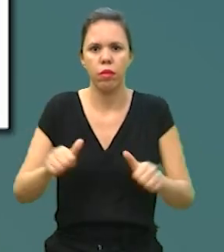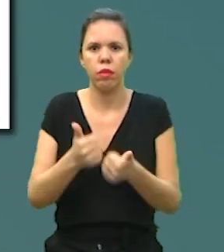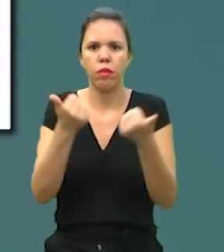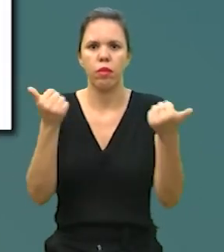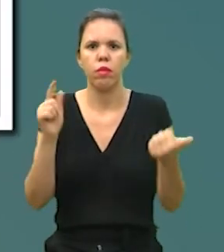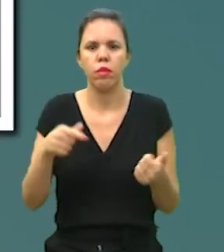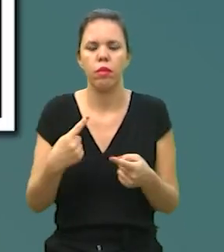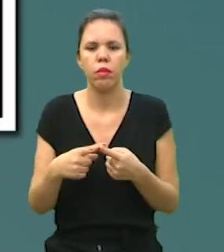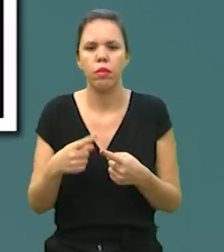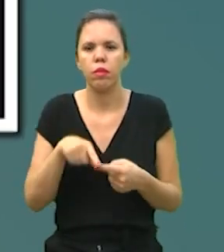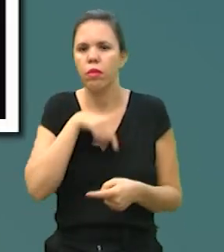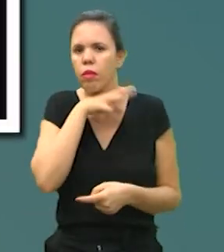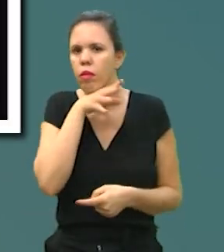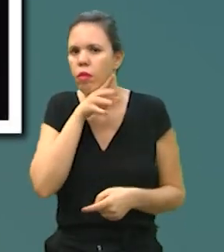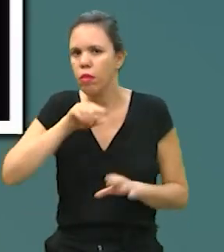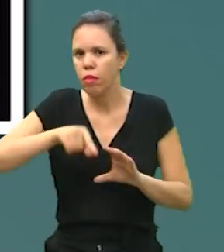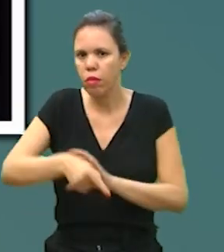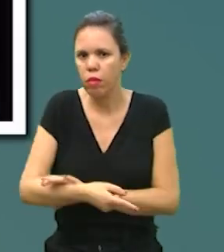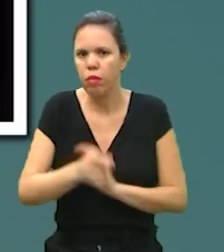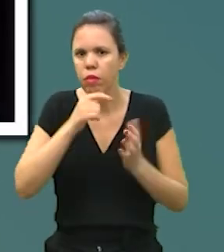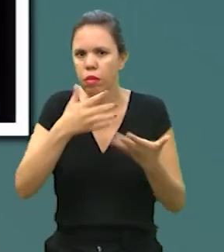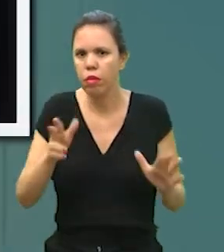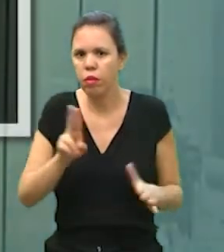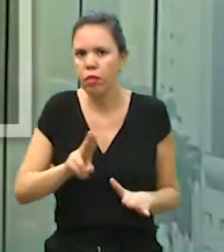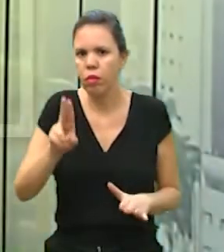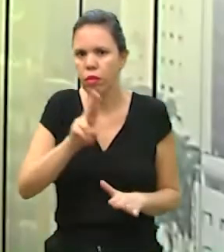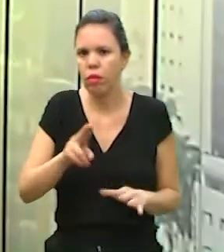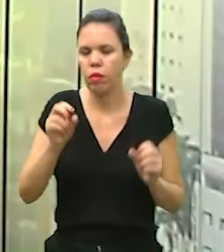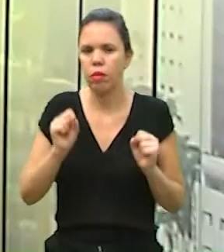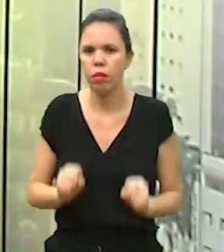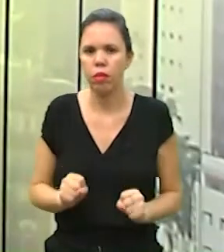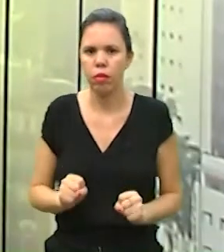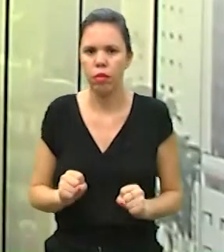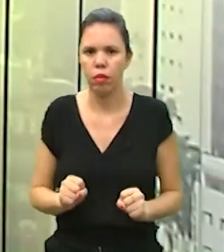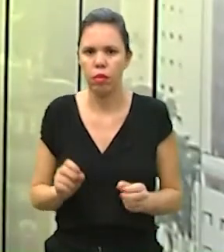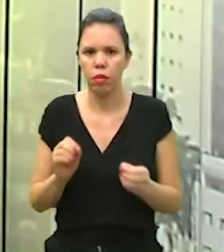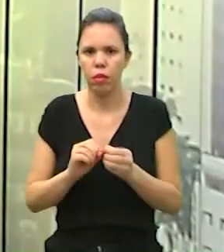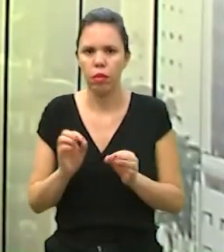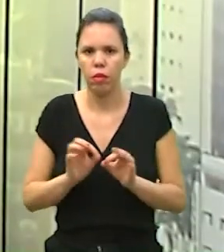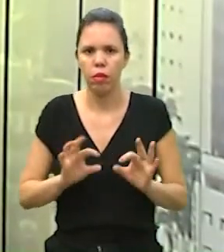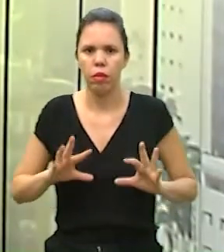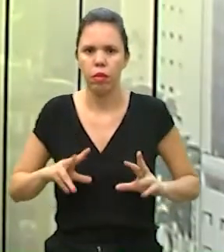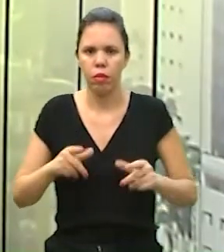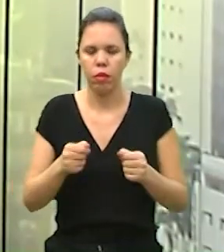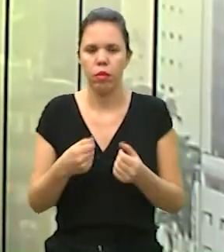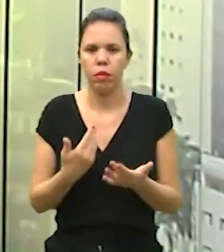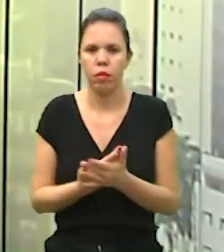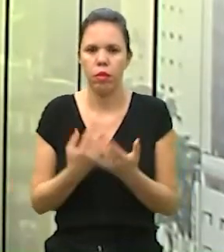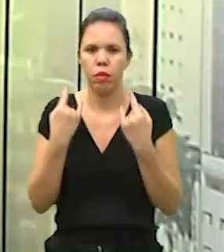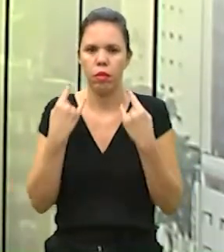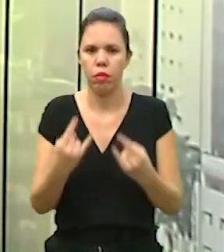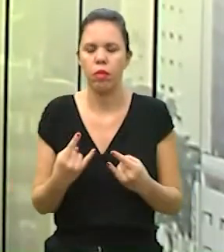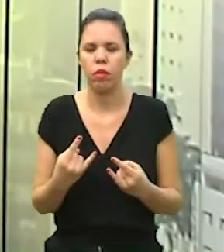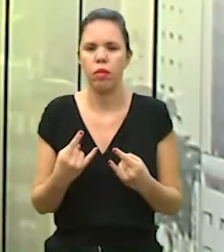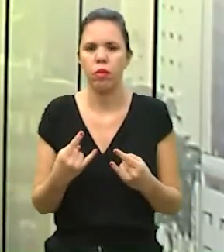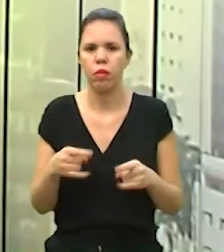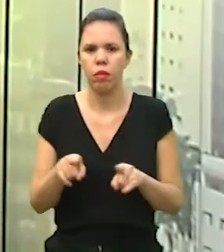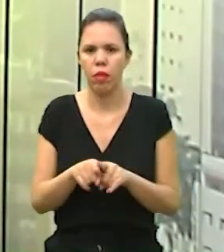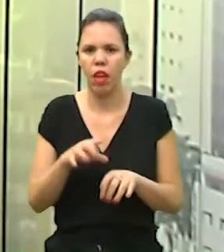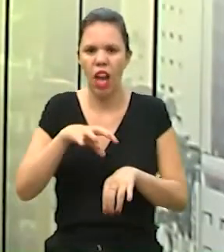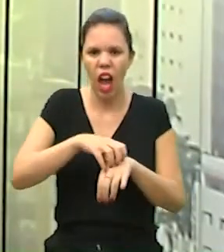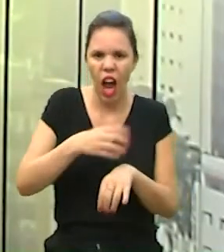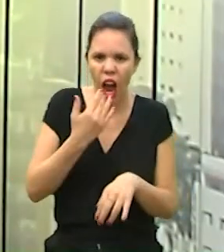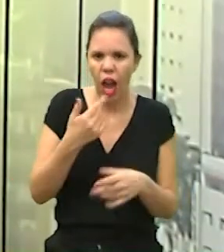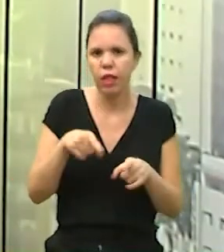vantajosa. Isso porque os animais do fundo do mar usam esse poder para fazer de tudo, desde atrair presas